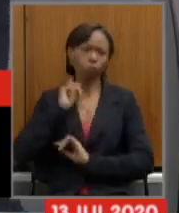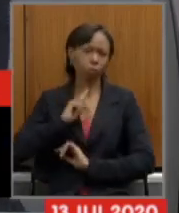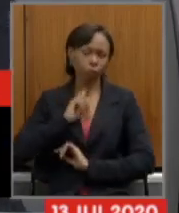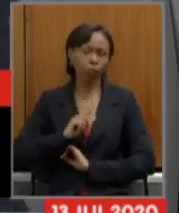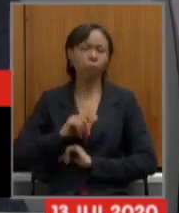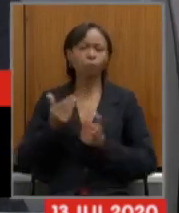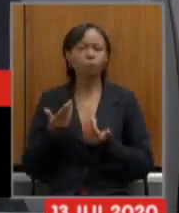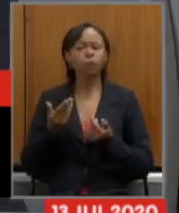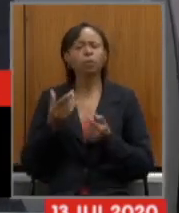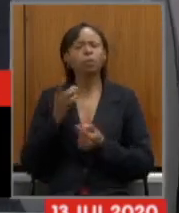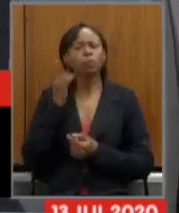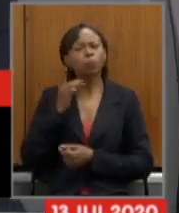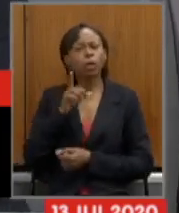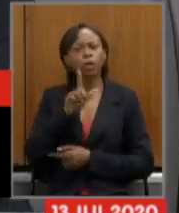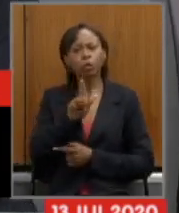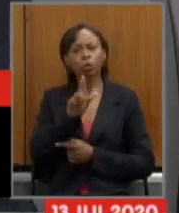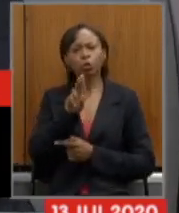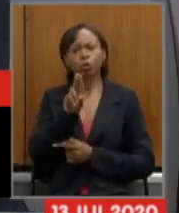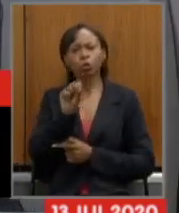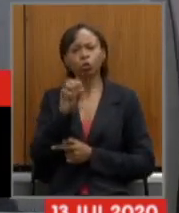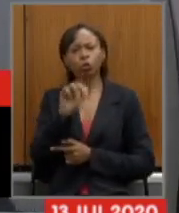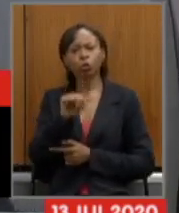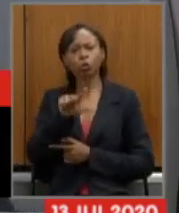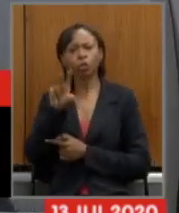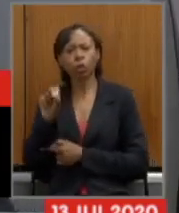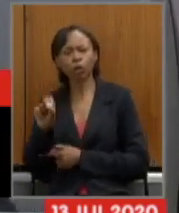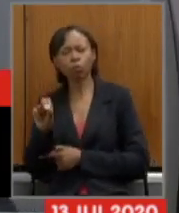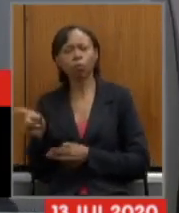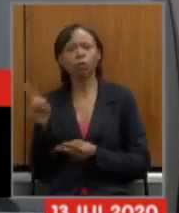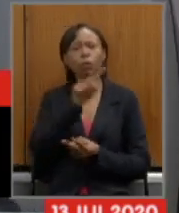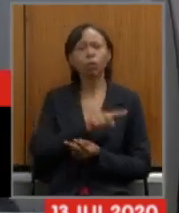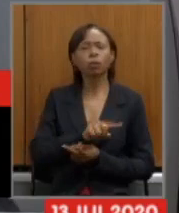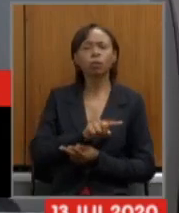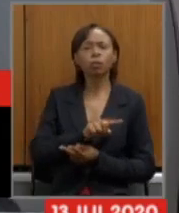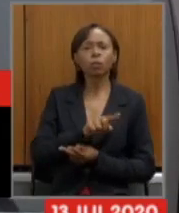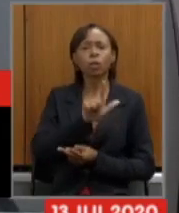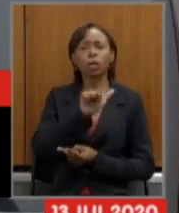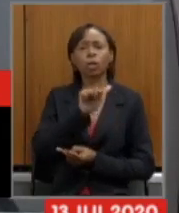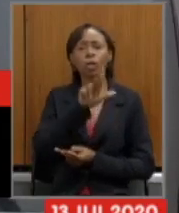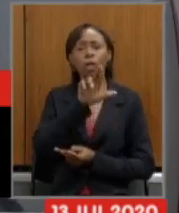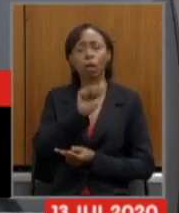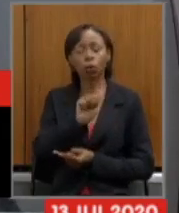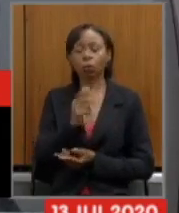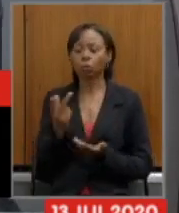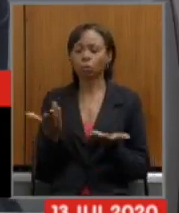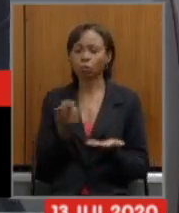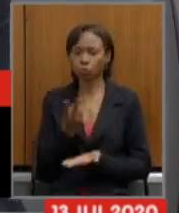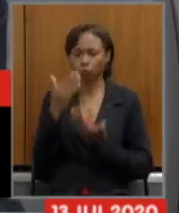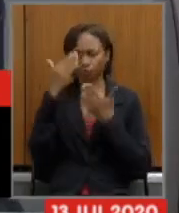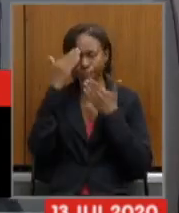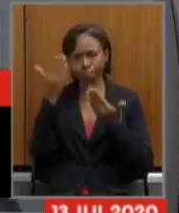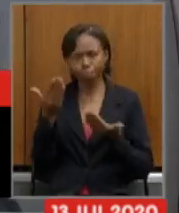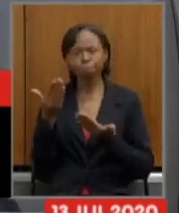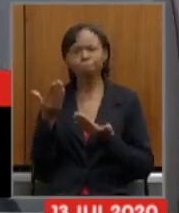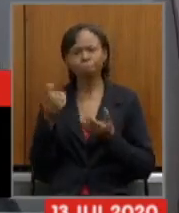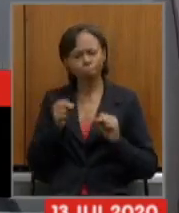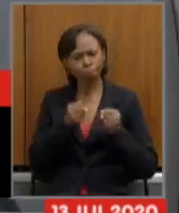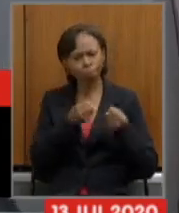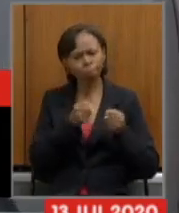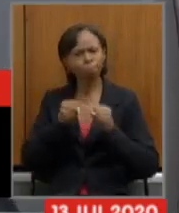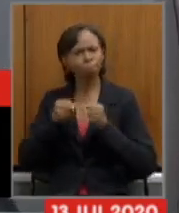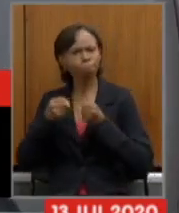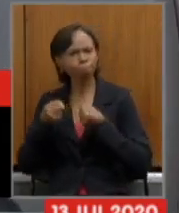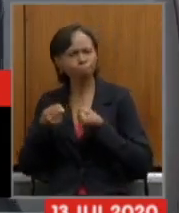deputado gustavo valadares deputada laura serrano gostaria de agradecer a ambos pela defesa da discussão pela defesa do